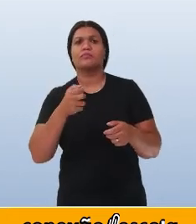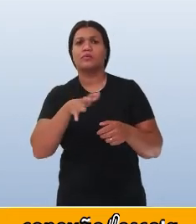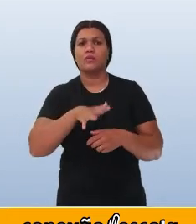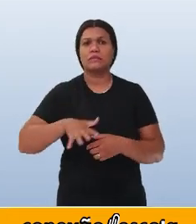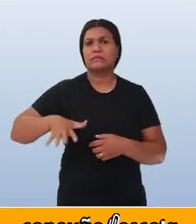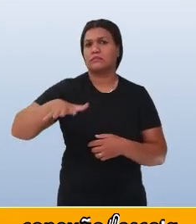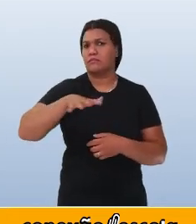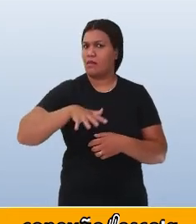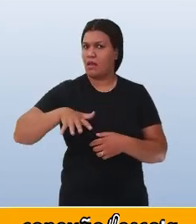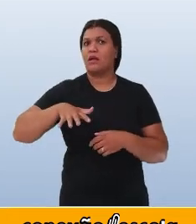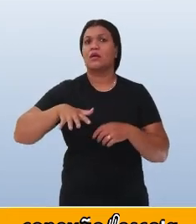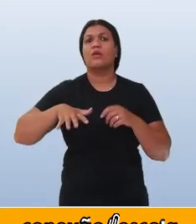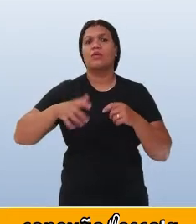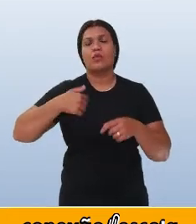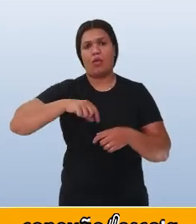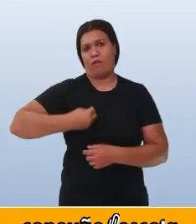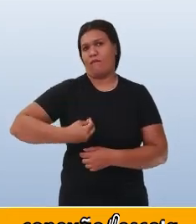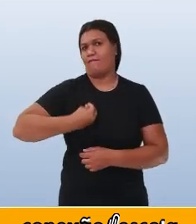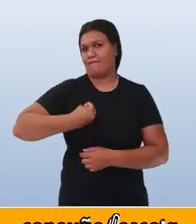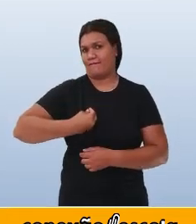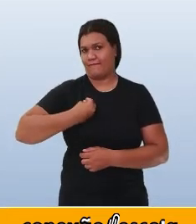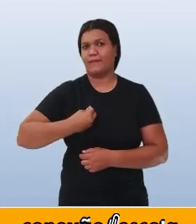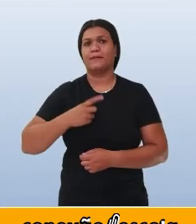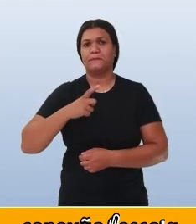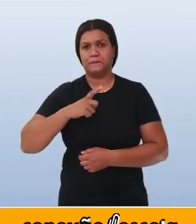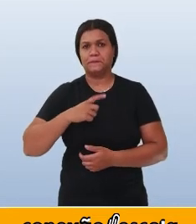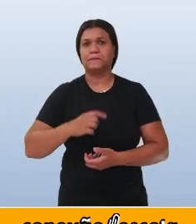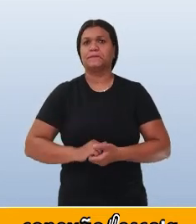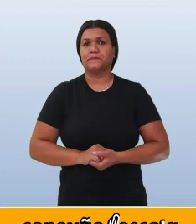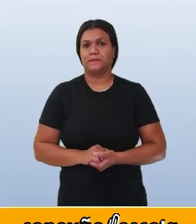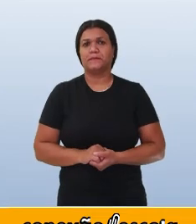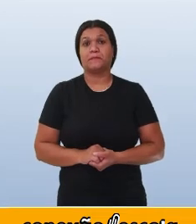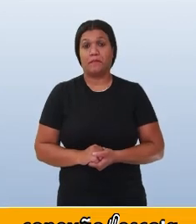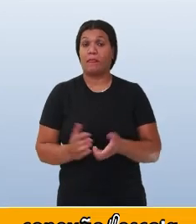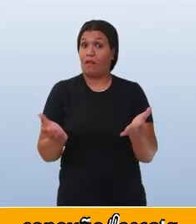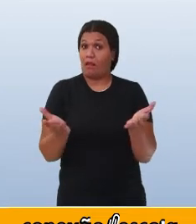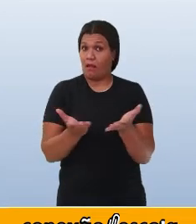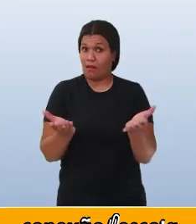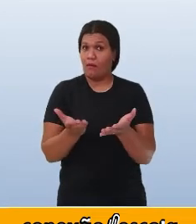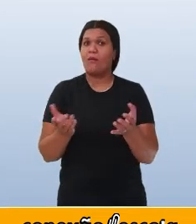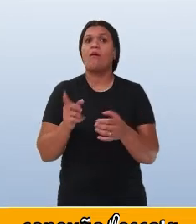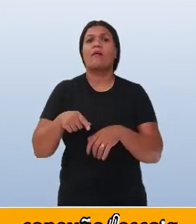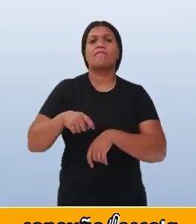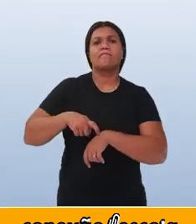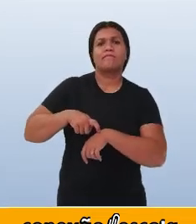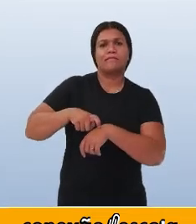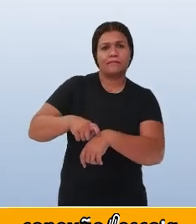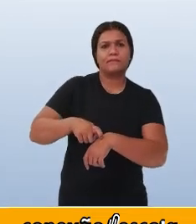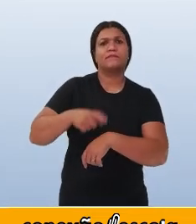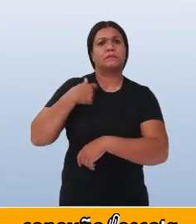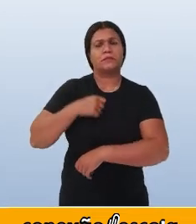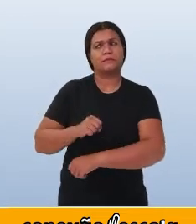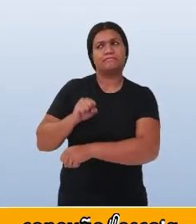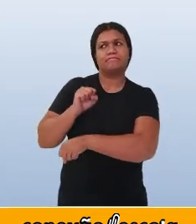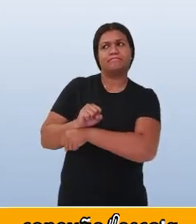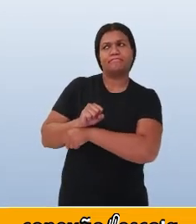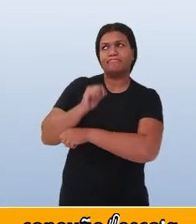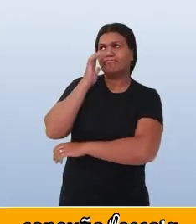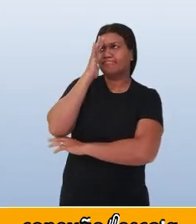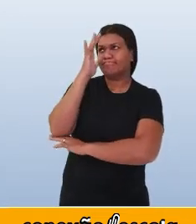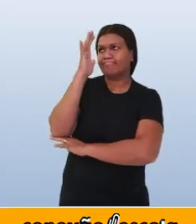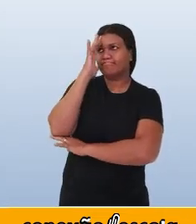espaço em que vivemos. E agora, chegou a hora de pararmos para